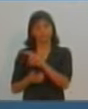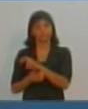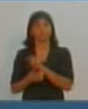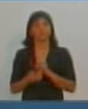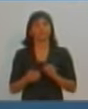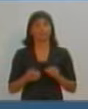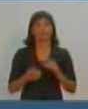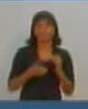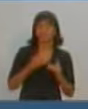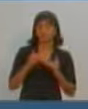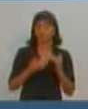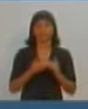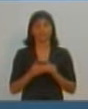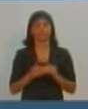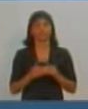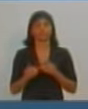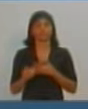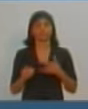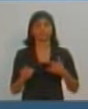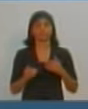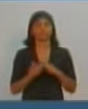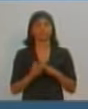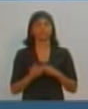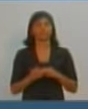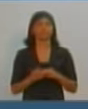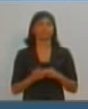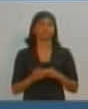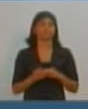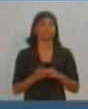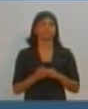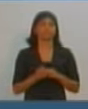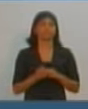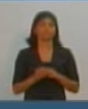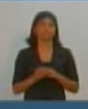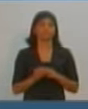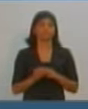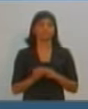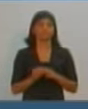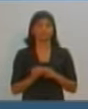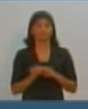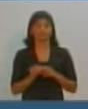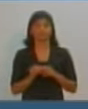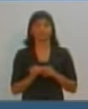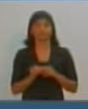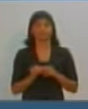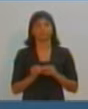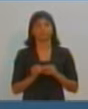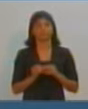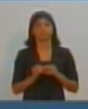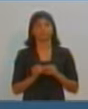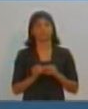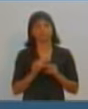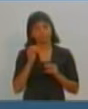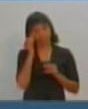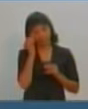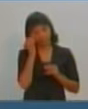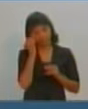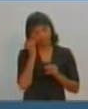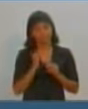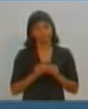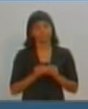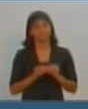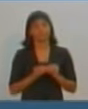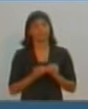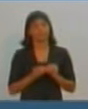modificar a sua condição de prefeita. Muito obrigada. E você, fique por aí para ver no próximo bloco mais uma rodada de confronto de ideias entre os